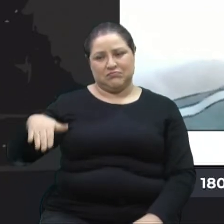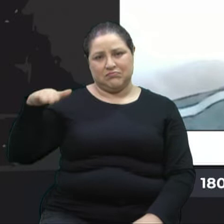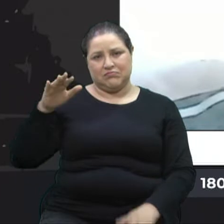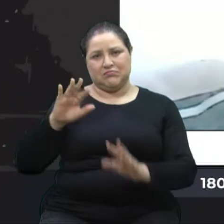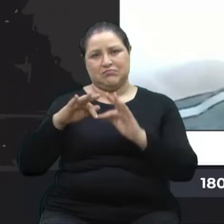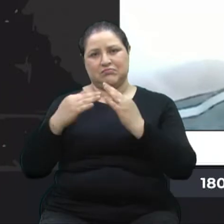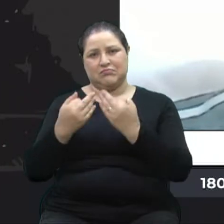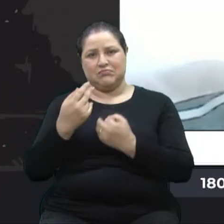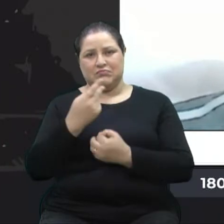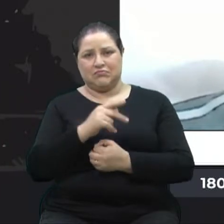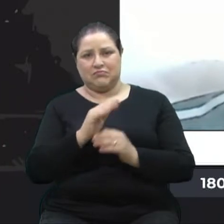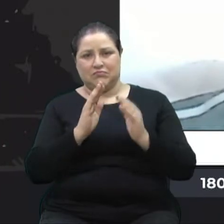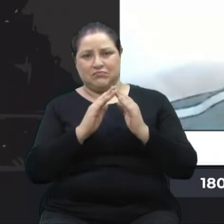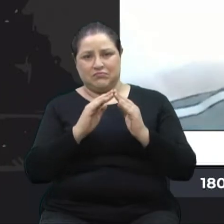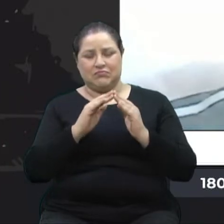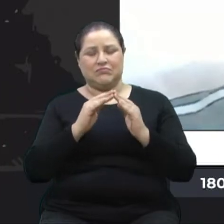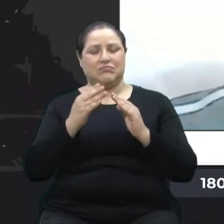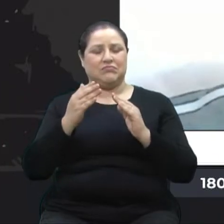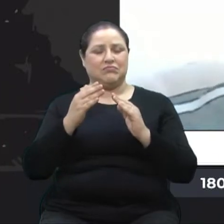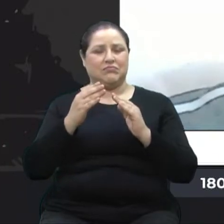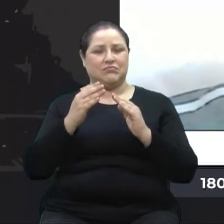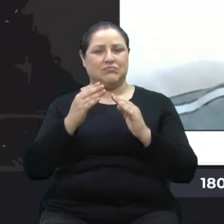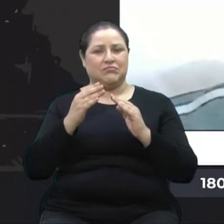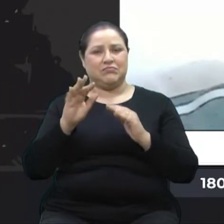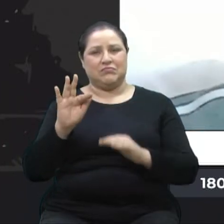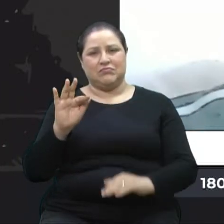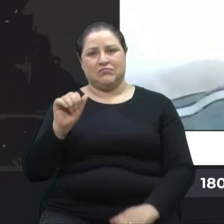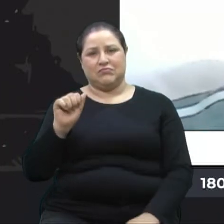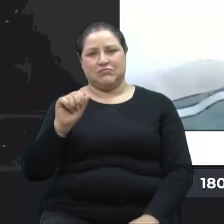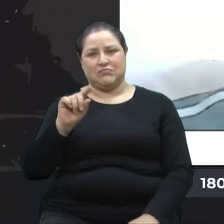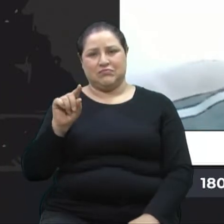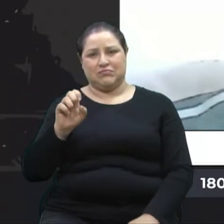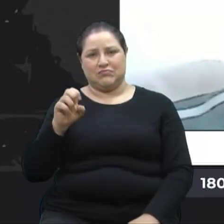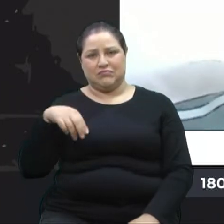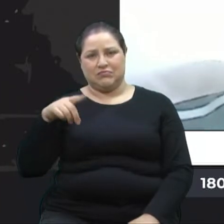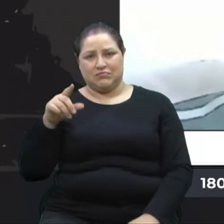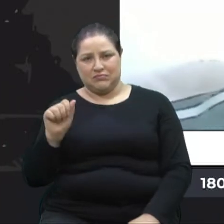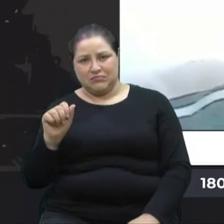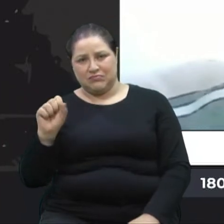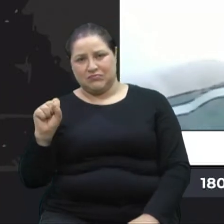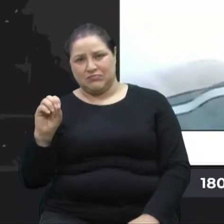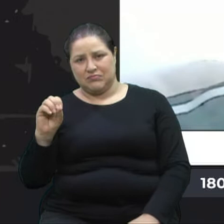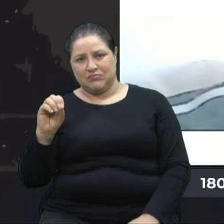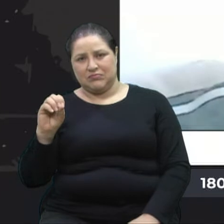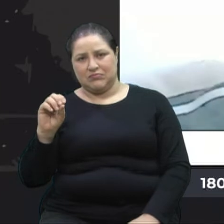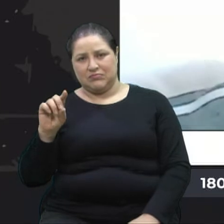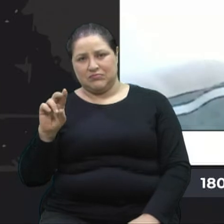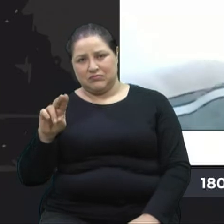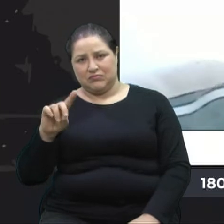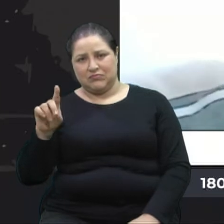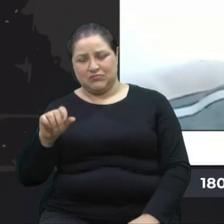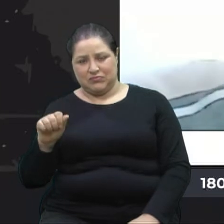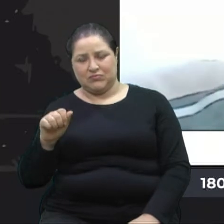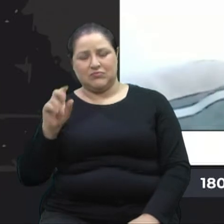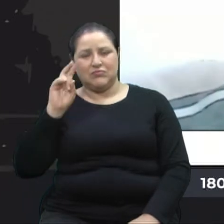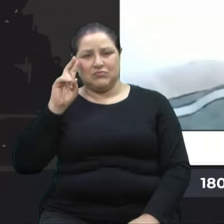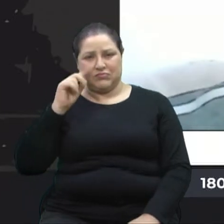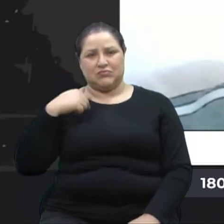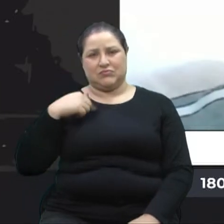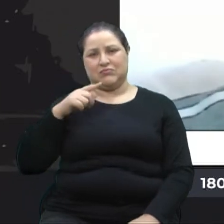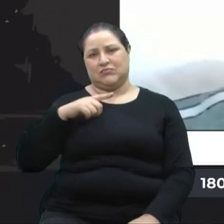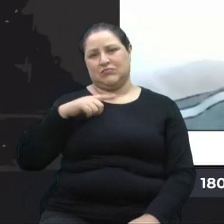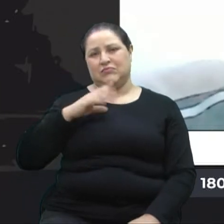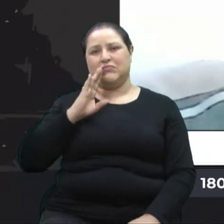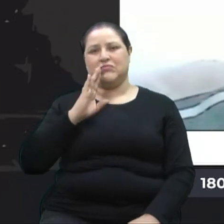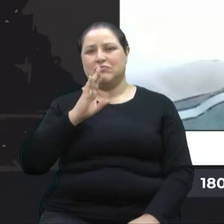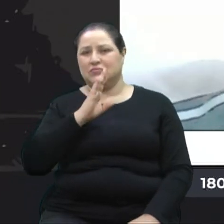em Fazenda Sousa naquela época, eu lembro que eu tinha o bar e ela vinha, ela e a irmãzinha dela com seis, sete anos de idade, vinham lá